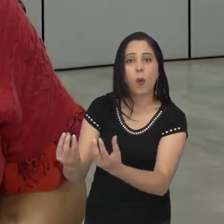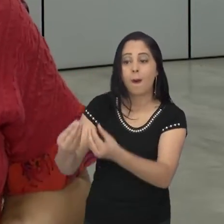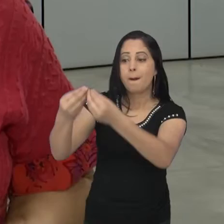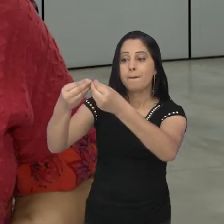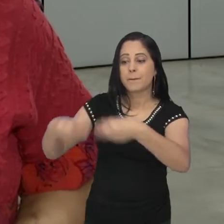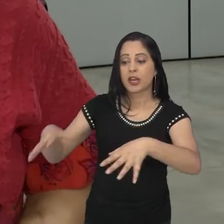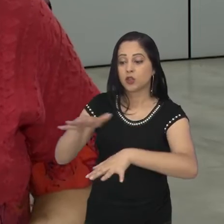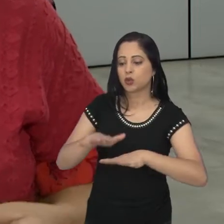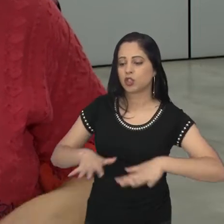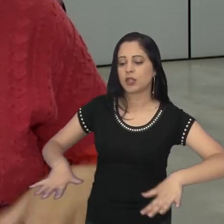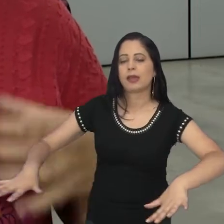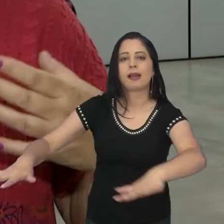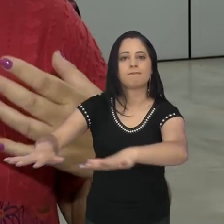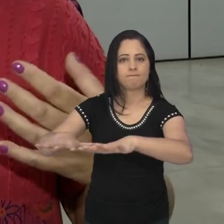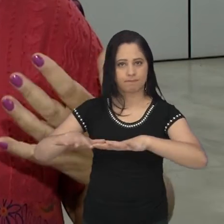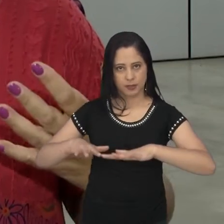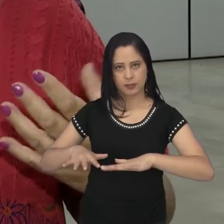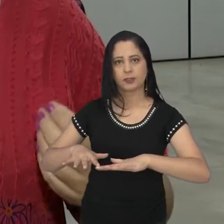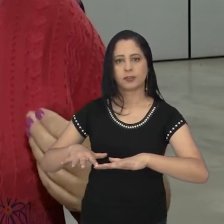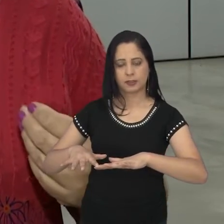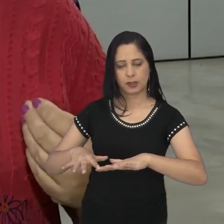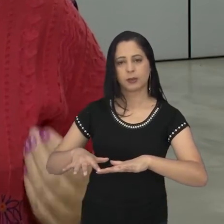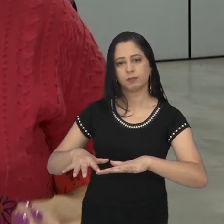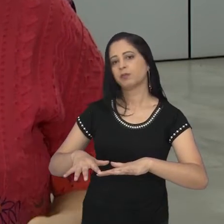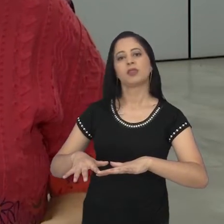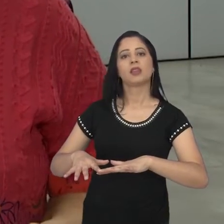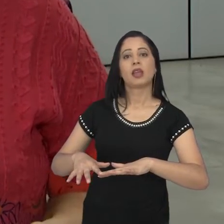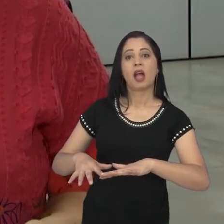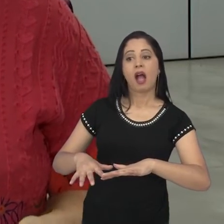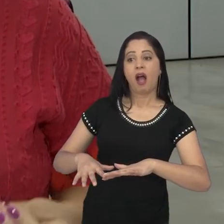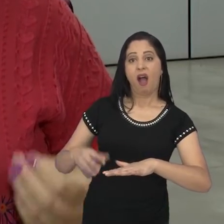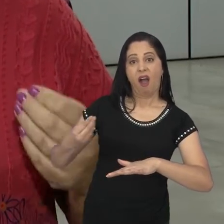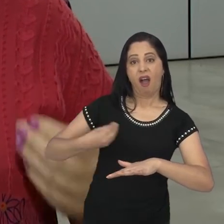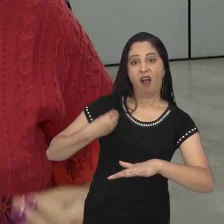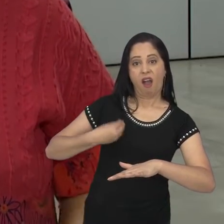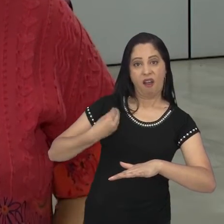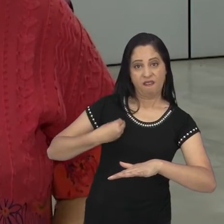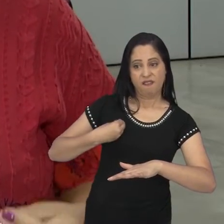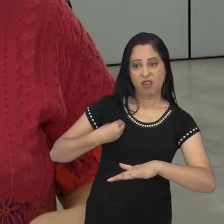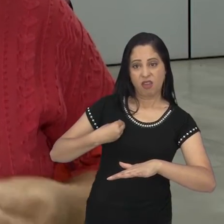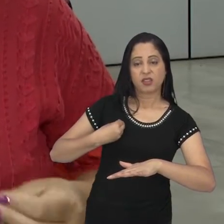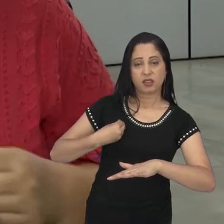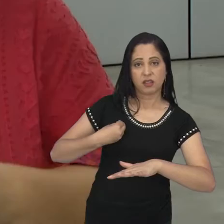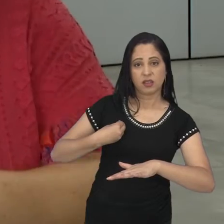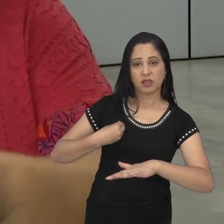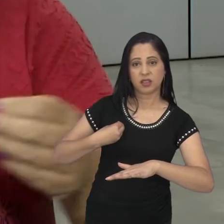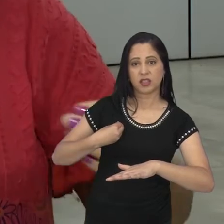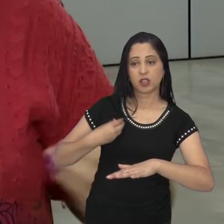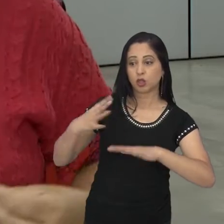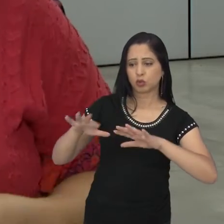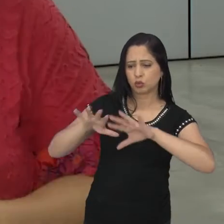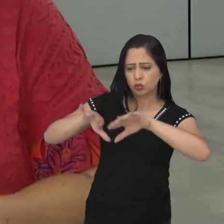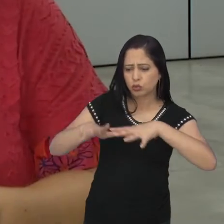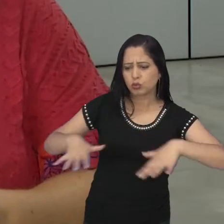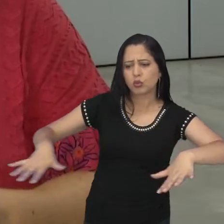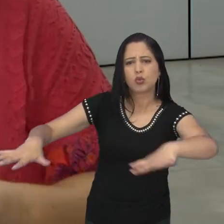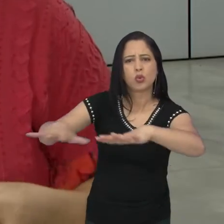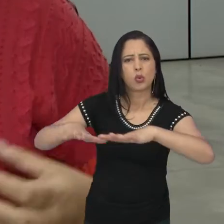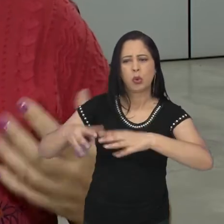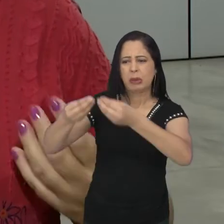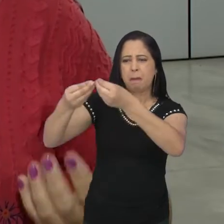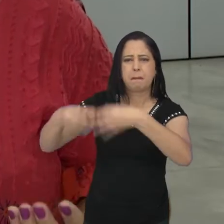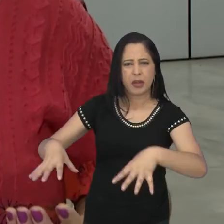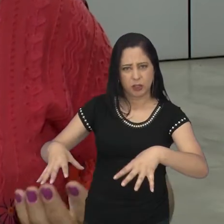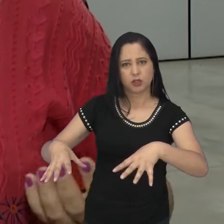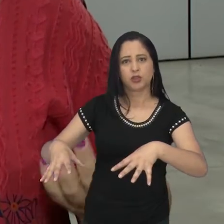no solo, a gente acaba degradando qualidade de vida desse sistema,